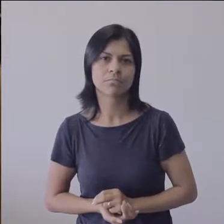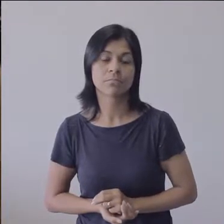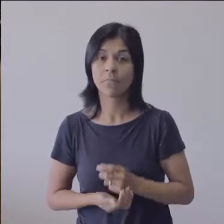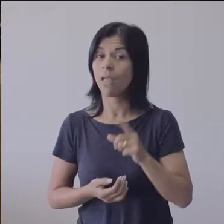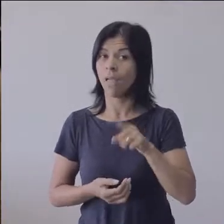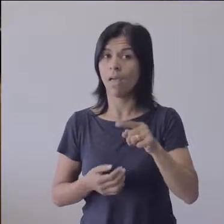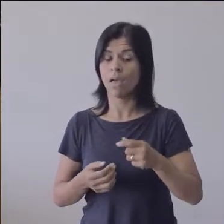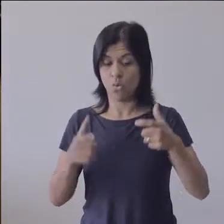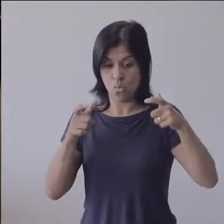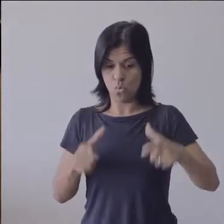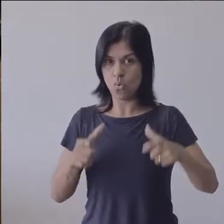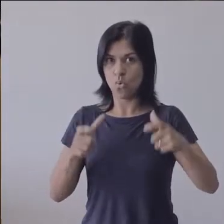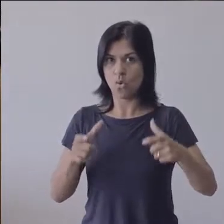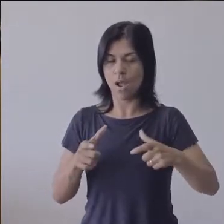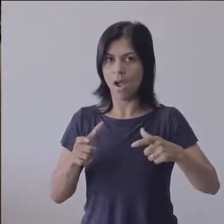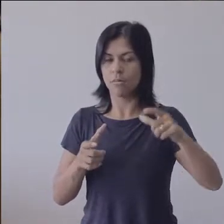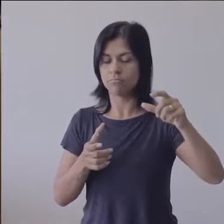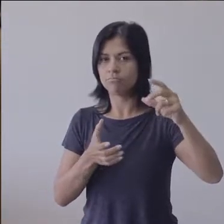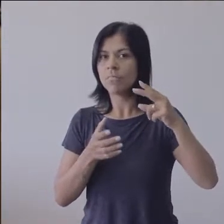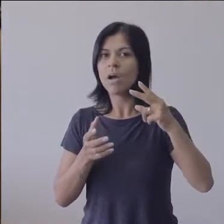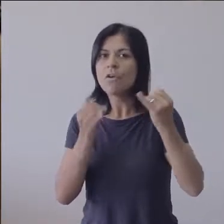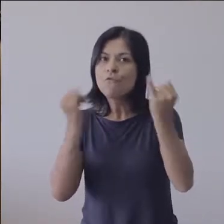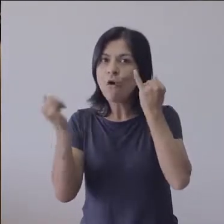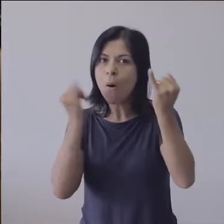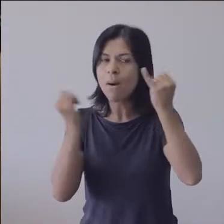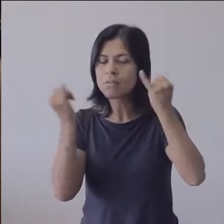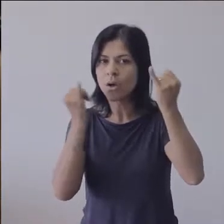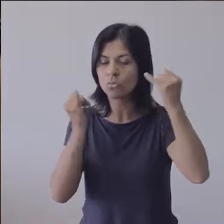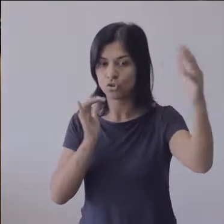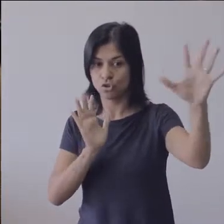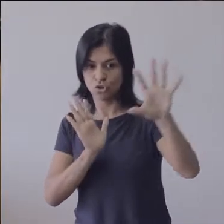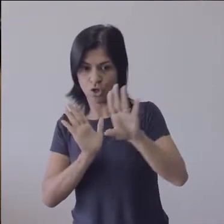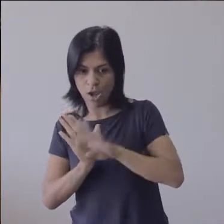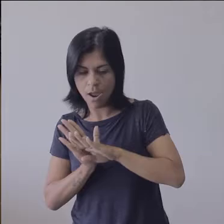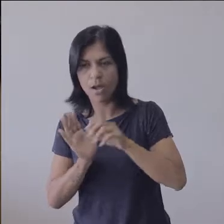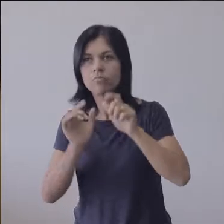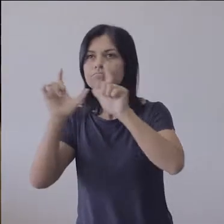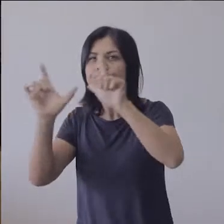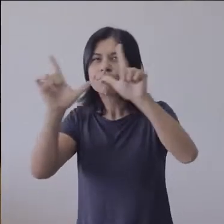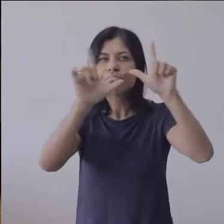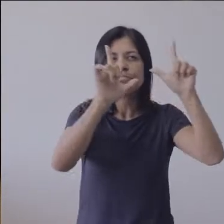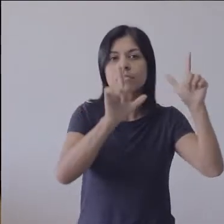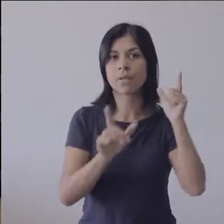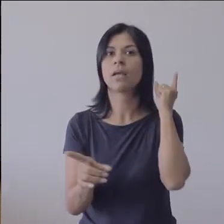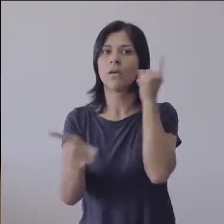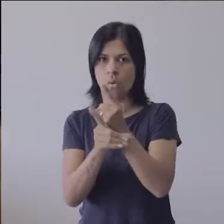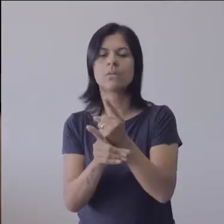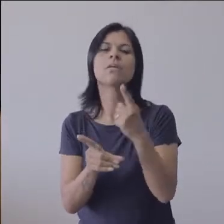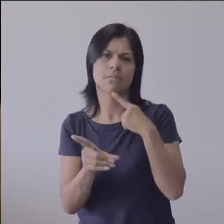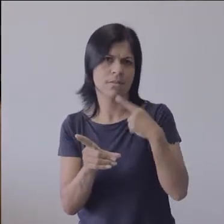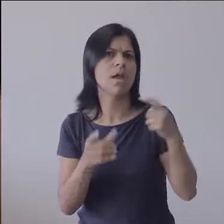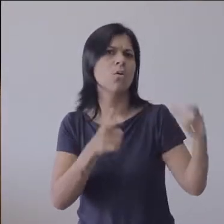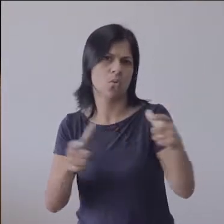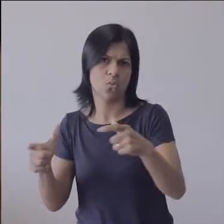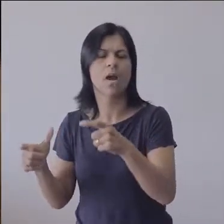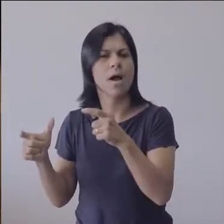O alerta é recebido aqui na Central de Videomonitoramento da universidade, que existe em cada um dos quatro campos. E